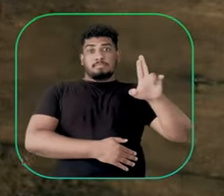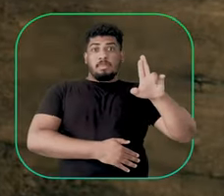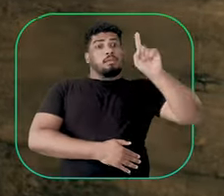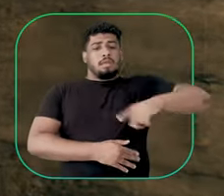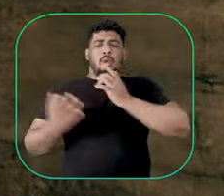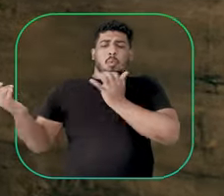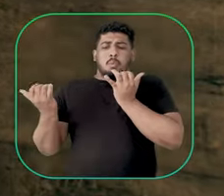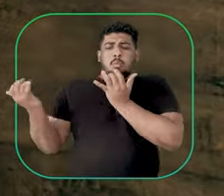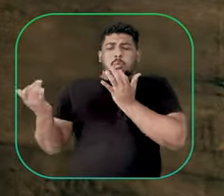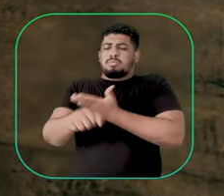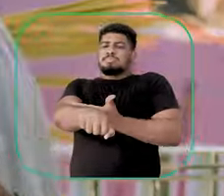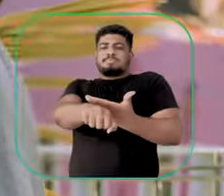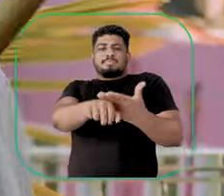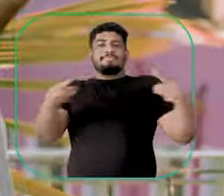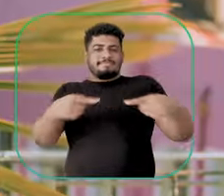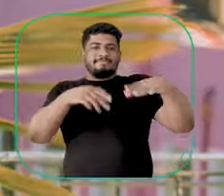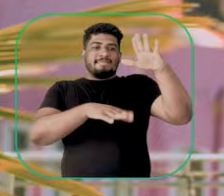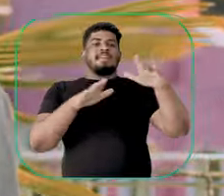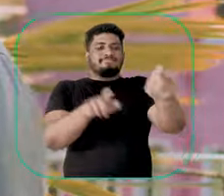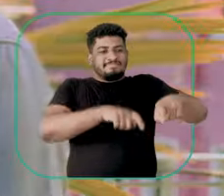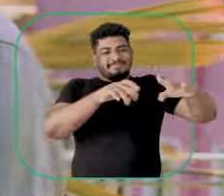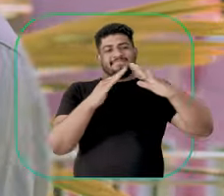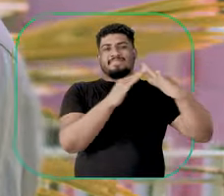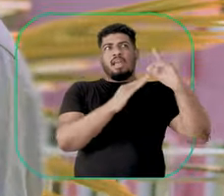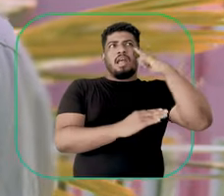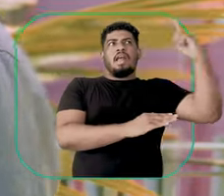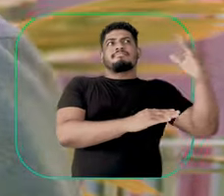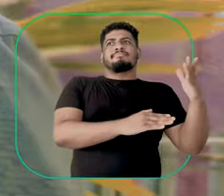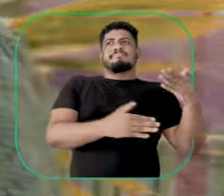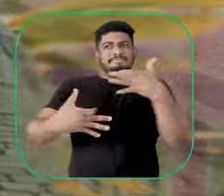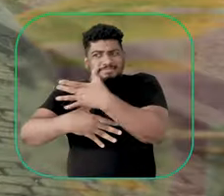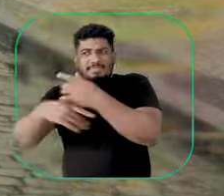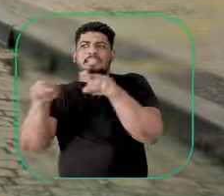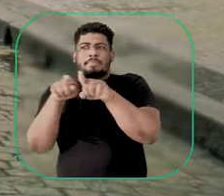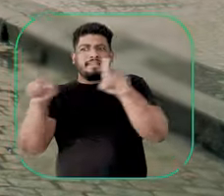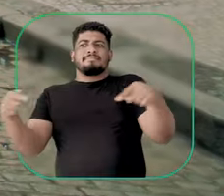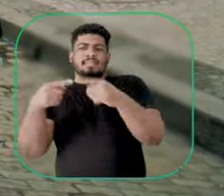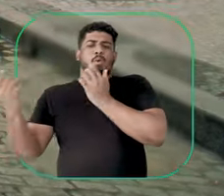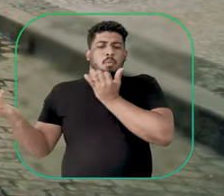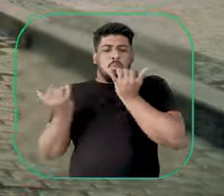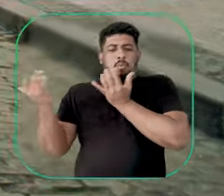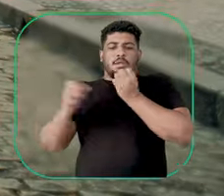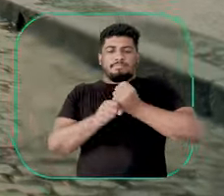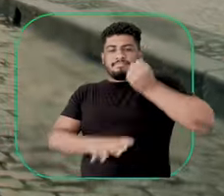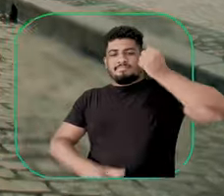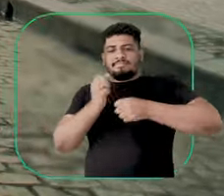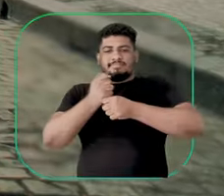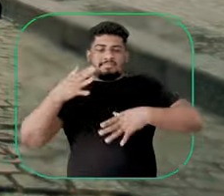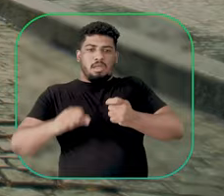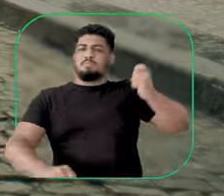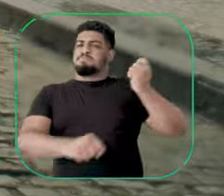ser um instrumento muito rural, eu peguei esse instrumento e trouxe para o contexto urbano aqui do Recife. Toca frevo,